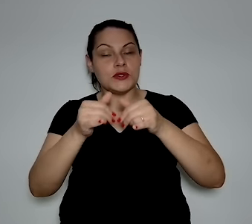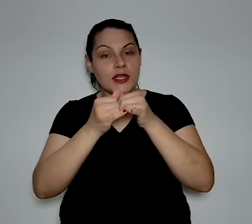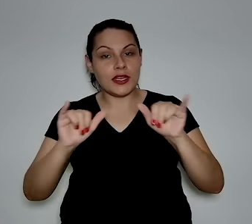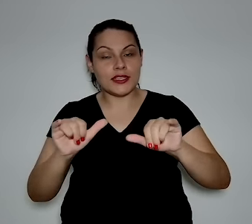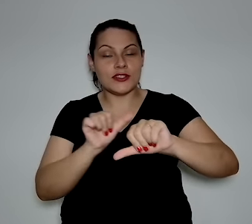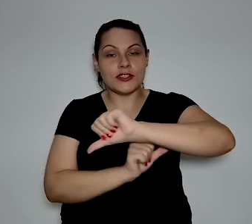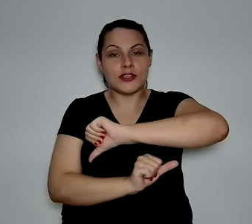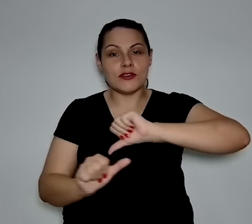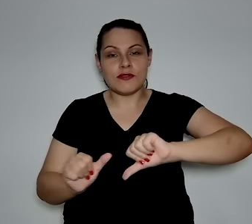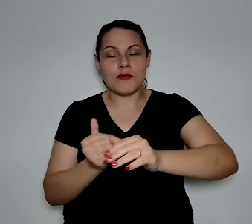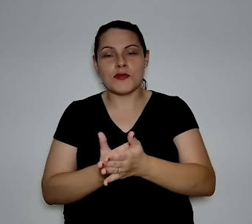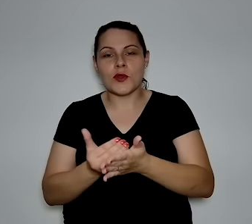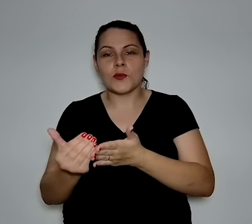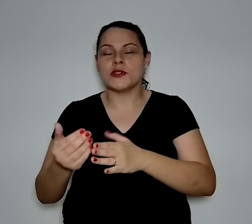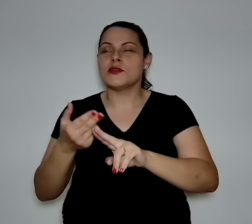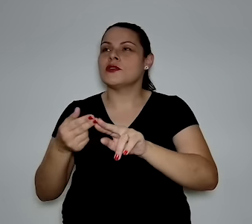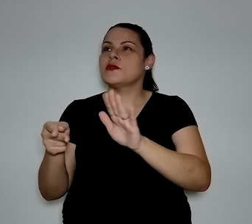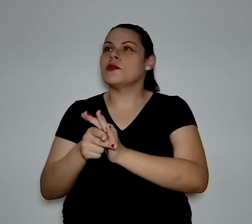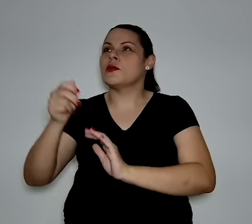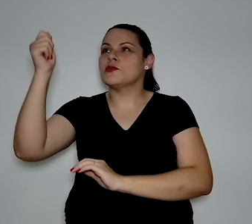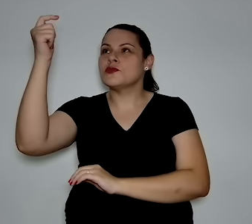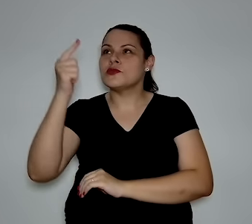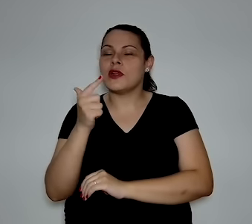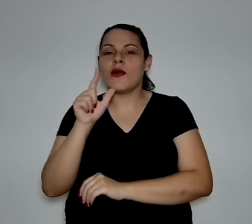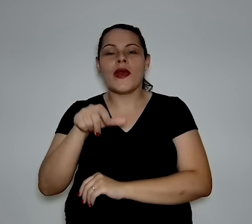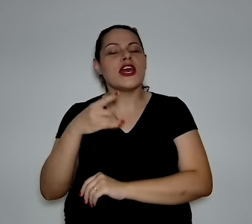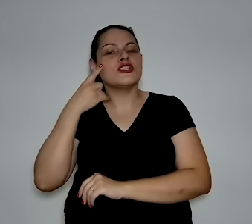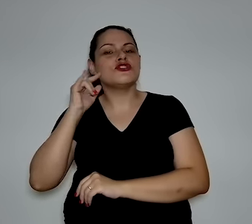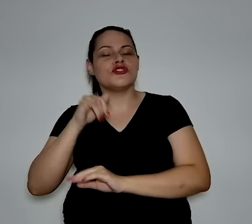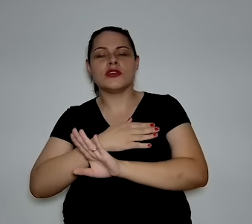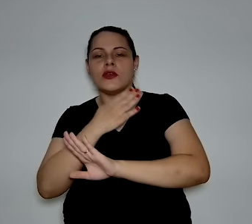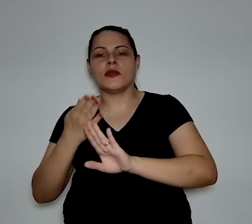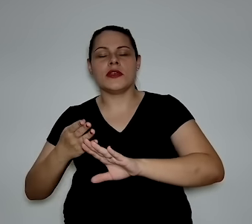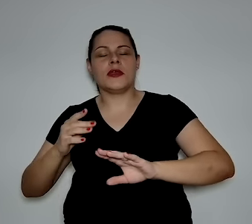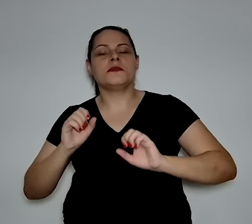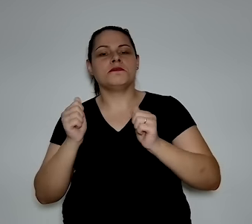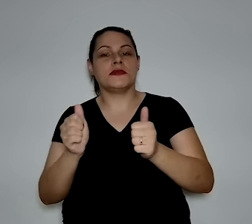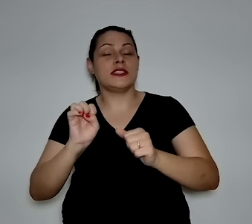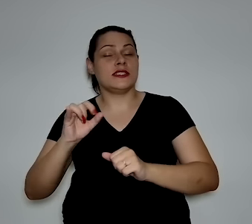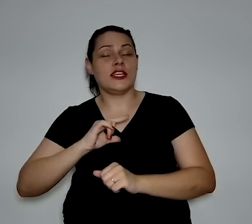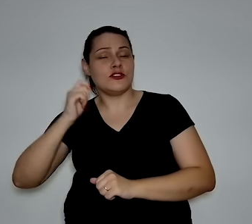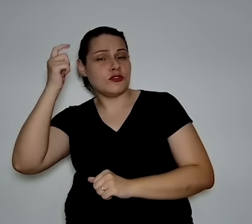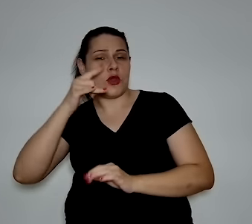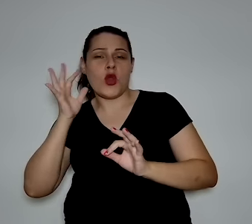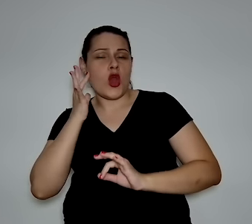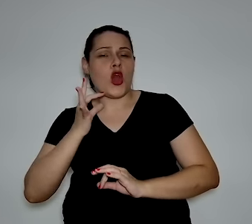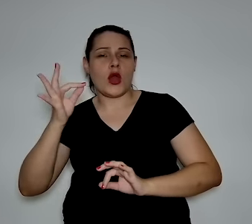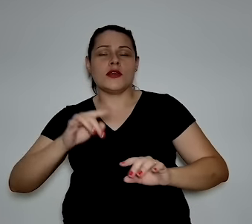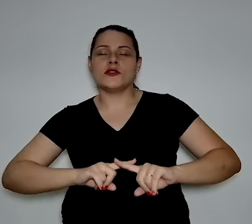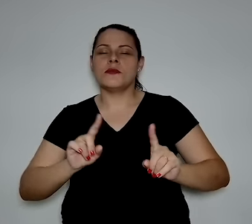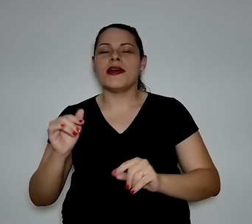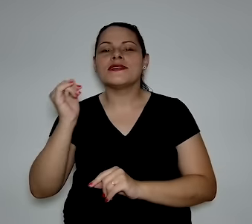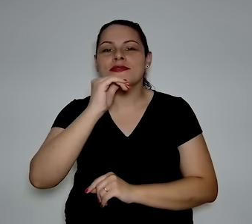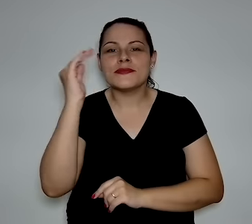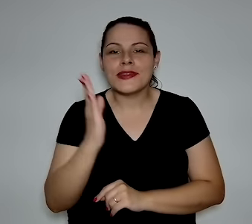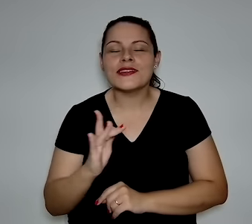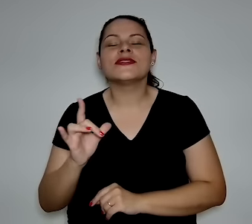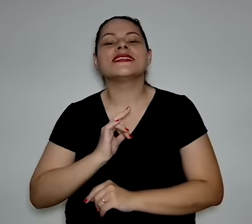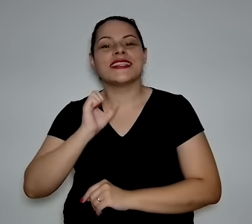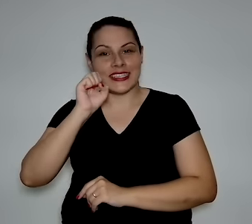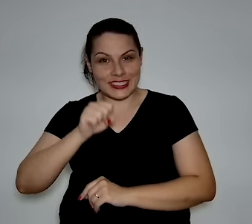E a energia renovável a partir da fonte solar é só durante o dia e se tiver sol. Então, o Brasil